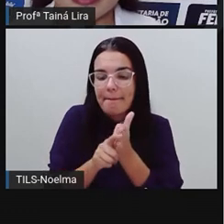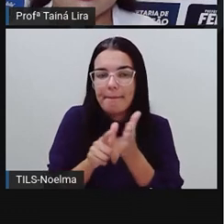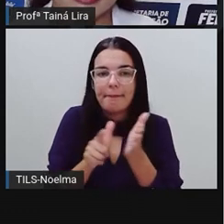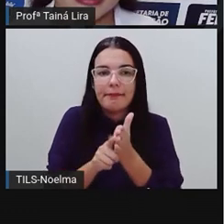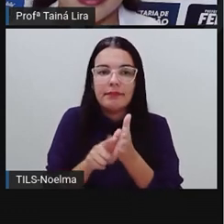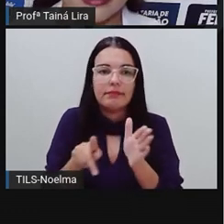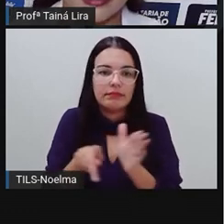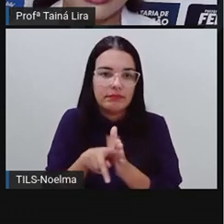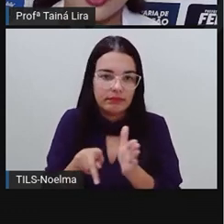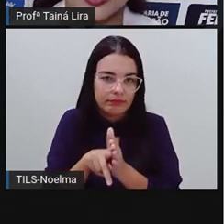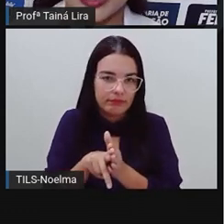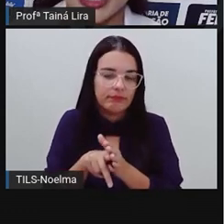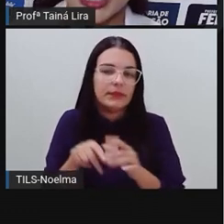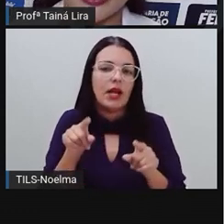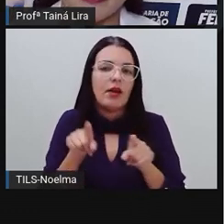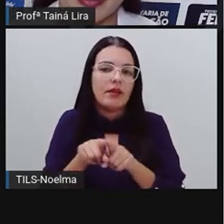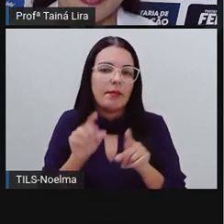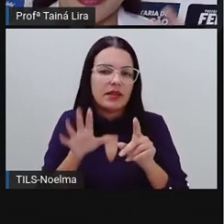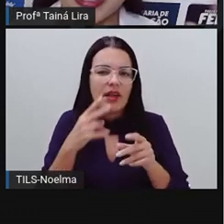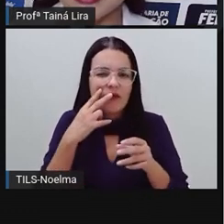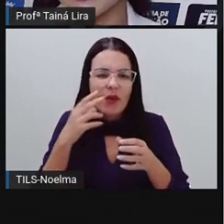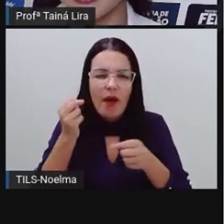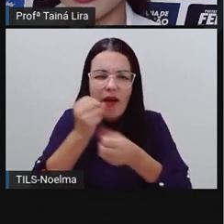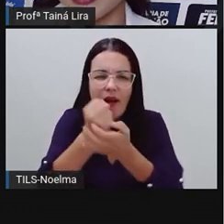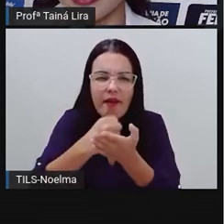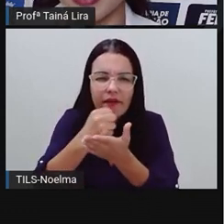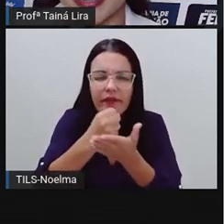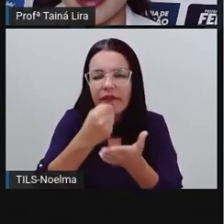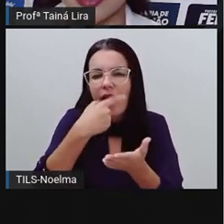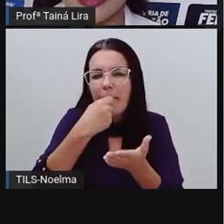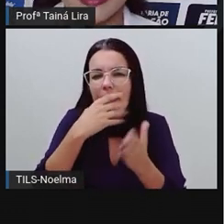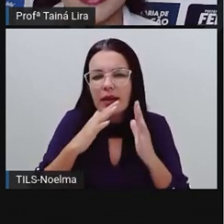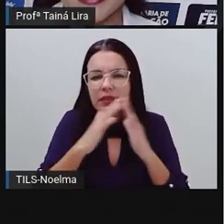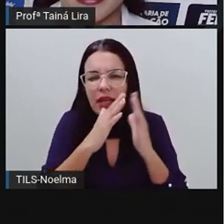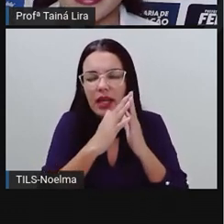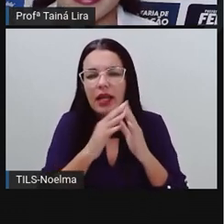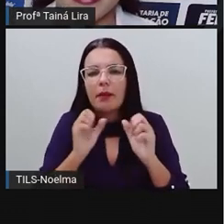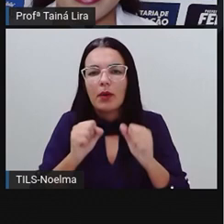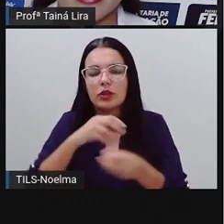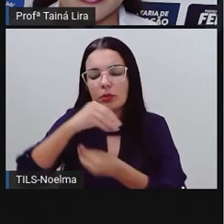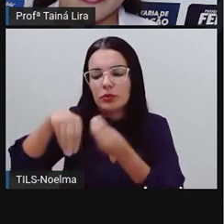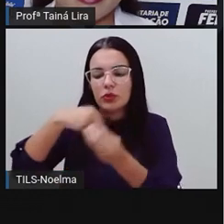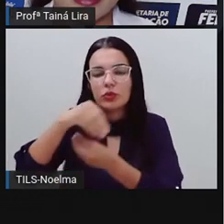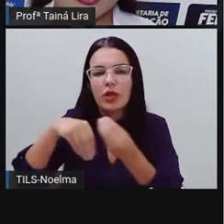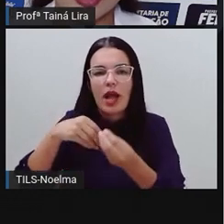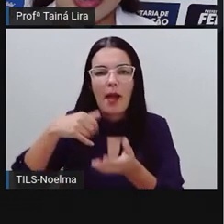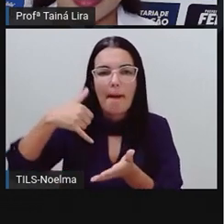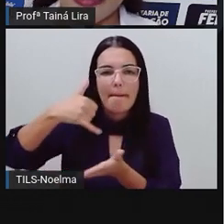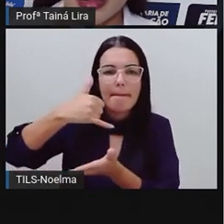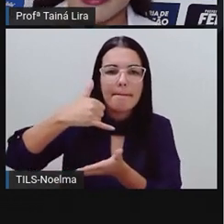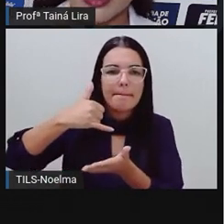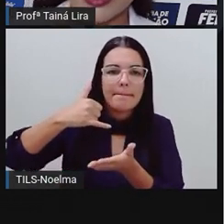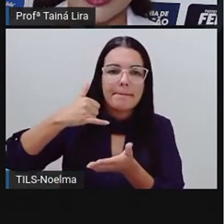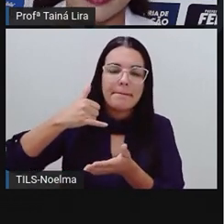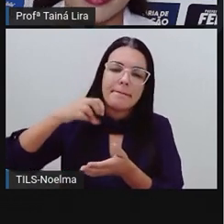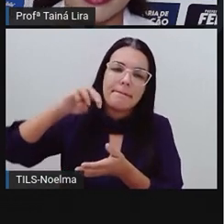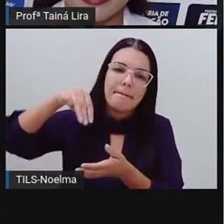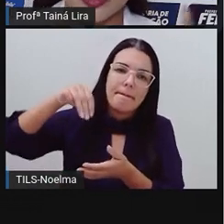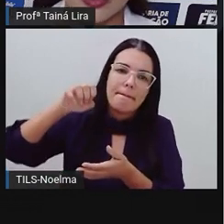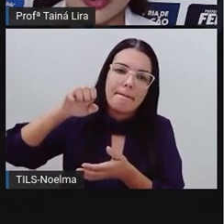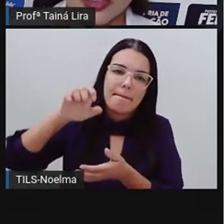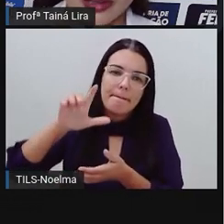supermercado, vender, né, a misturinha ali do mel com agrião, não é verdade? E a gente tem um hábito,